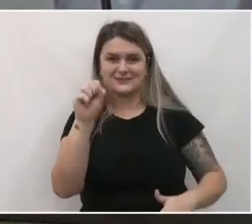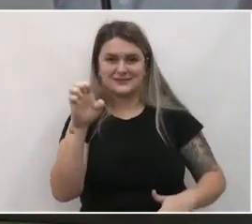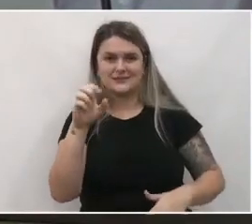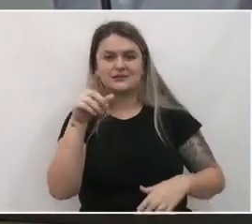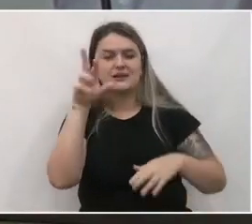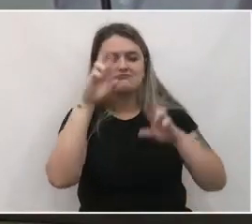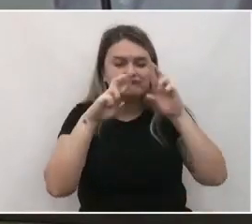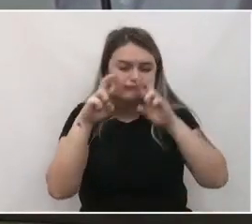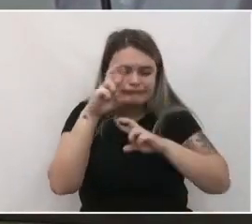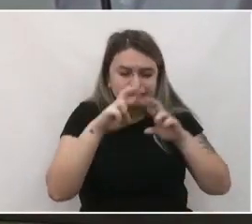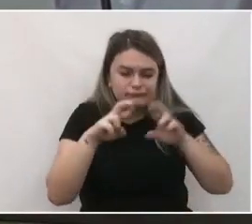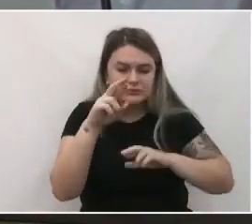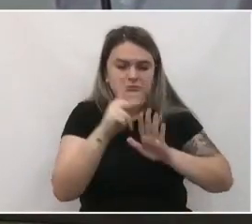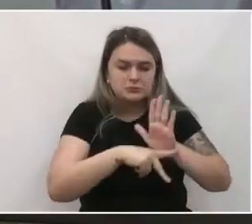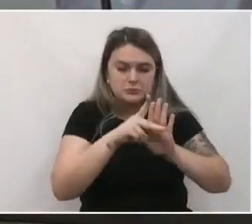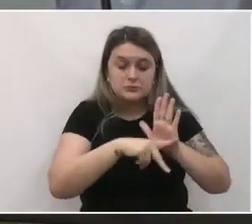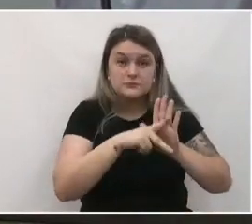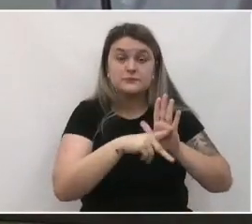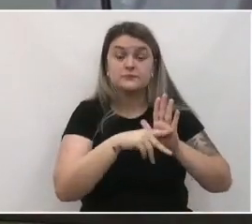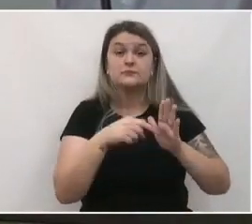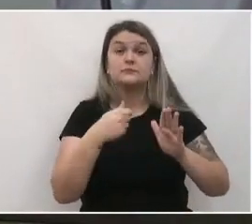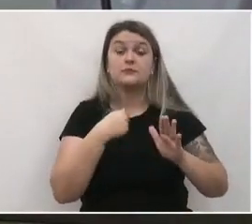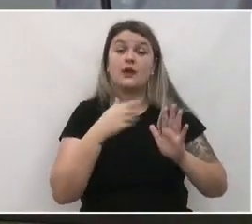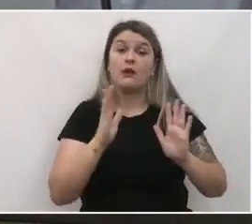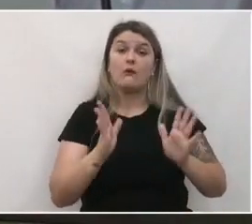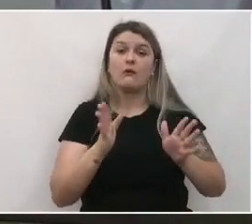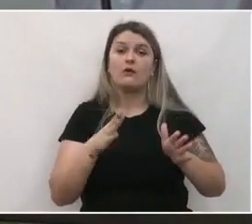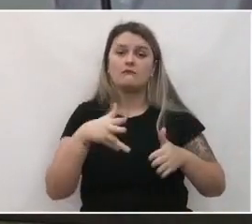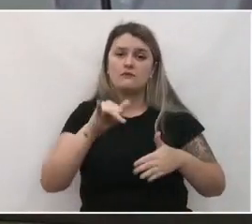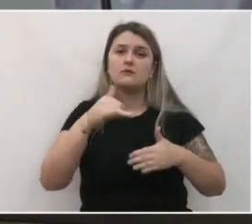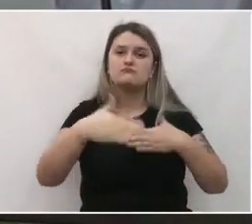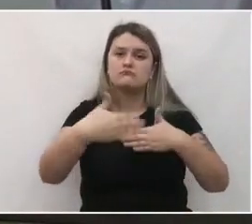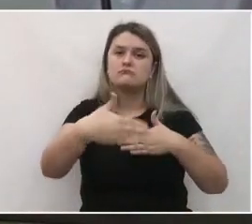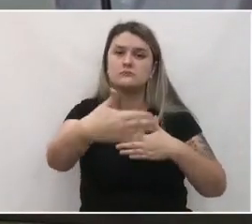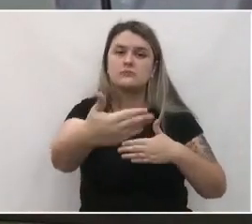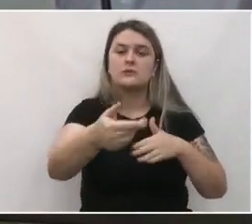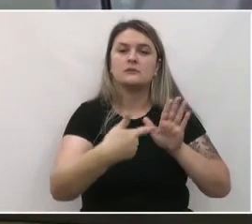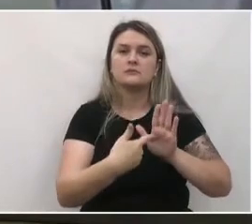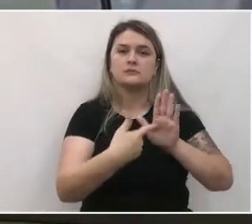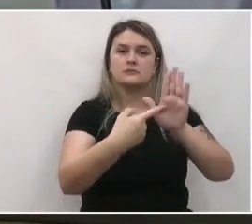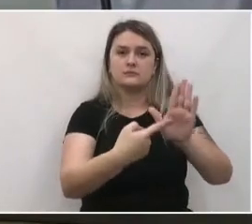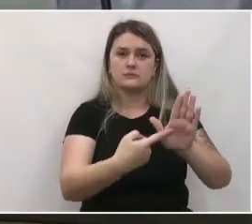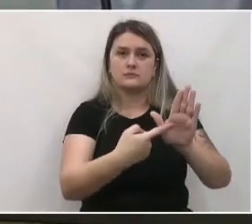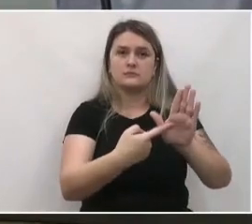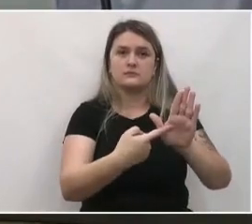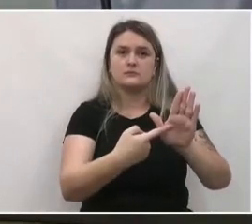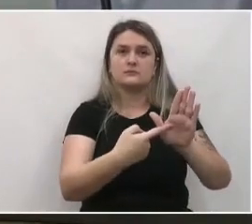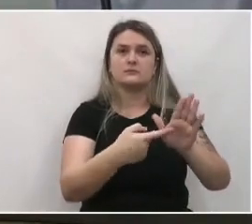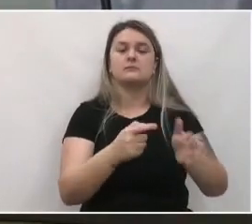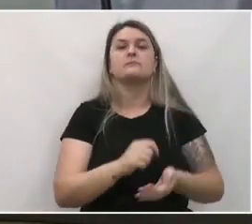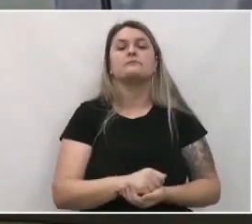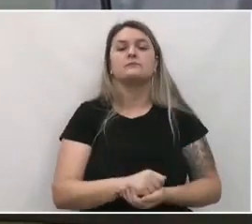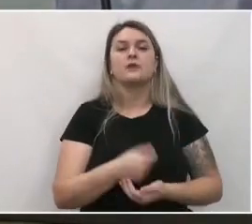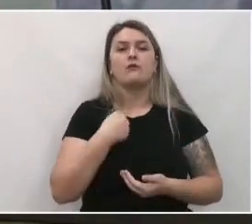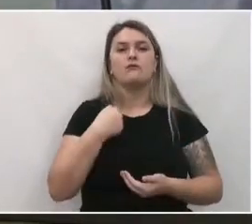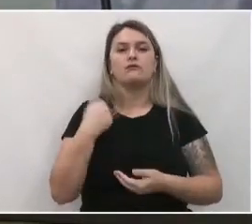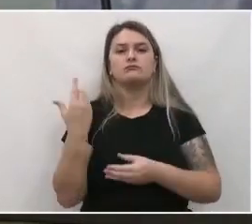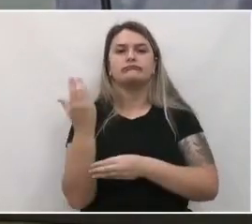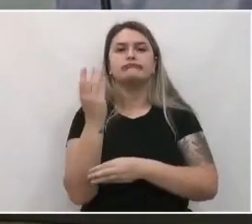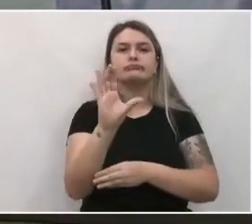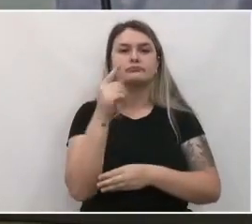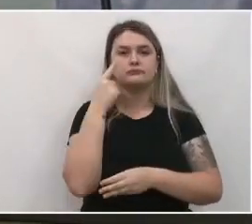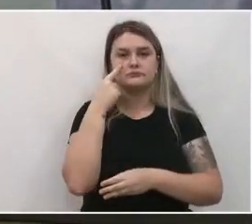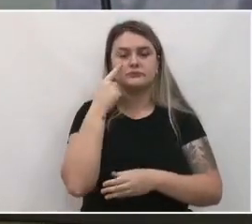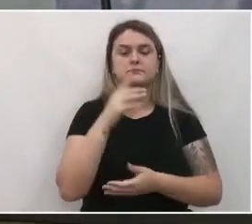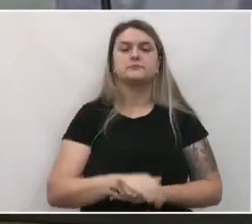revisão do plano diretor. E agora a gente vai dar sequência na apresentação. Eu vou compartilhar aqui com